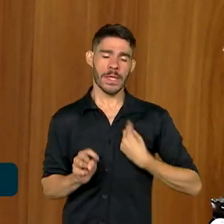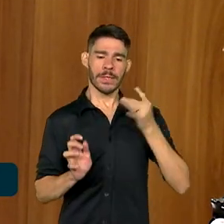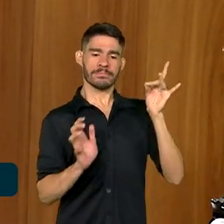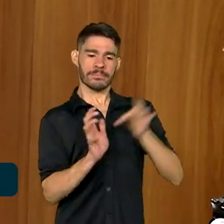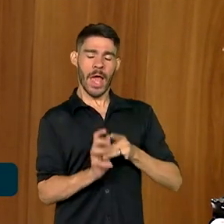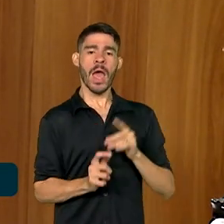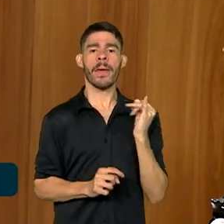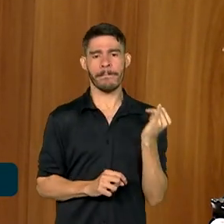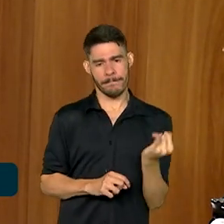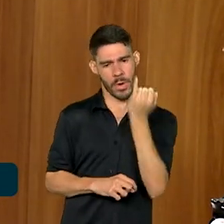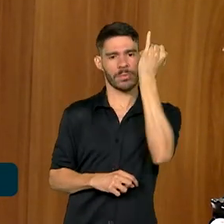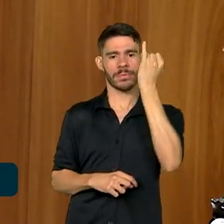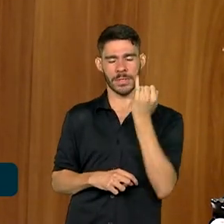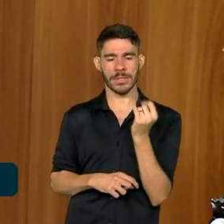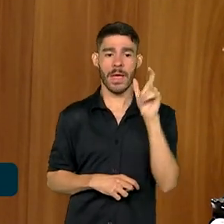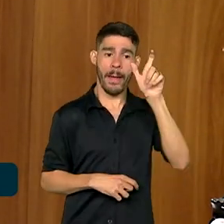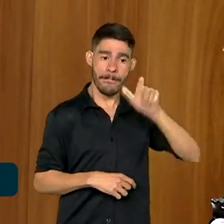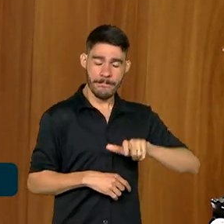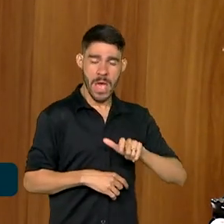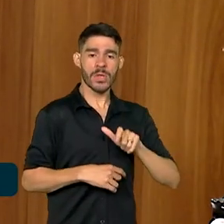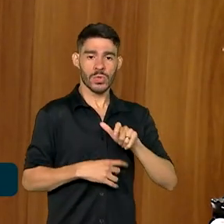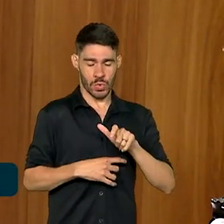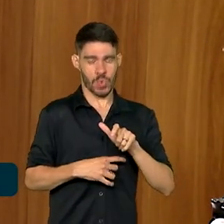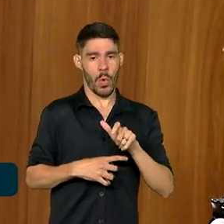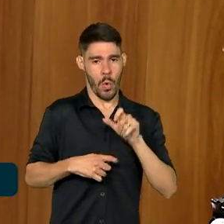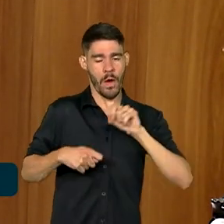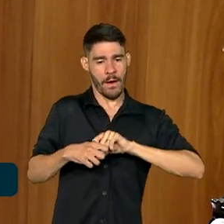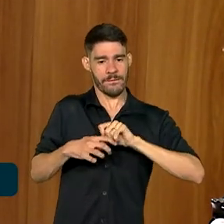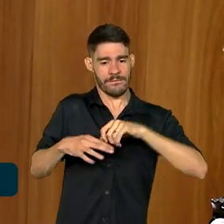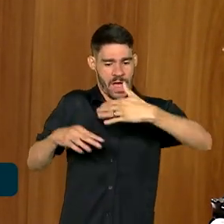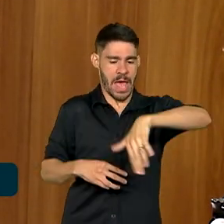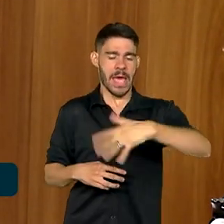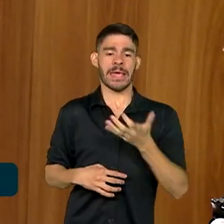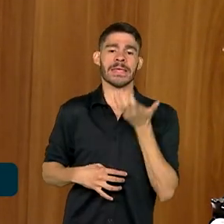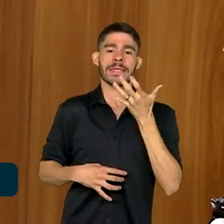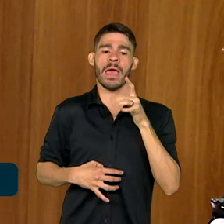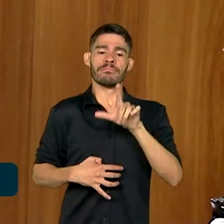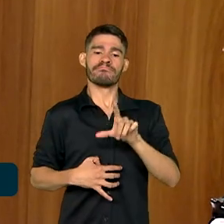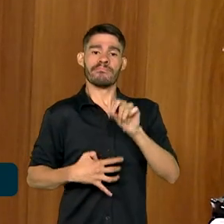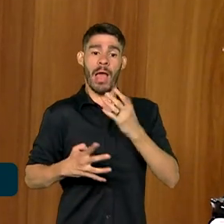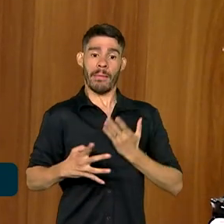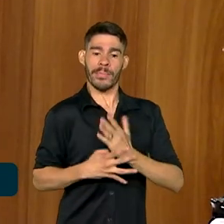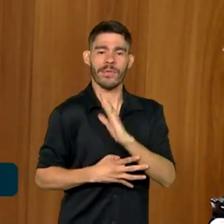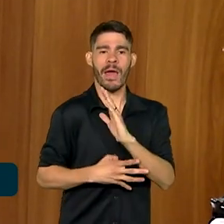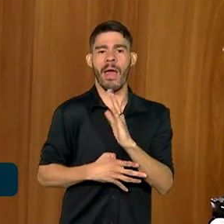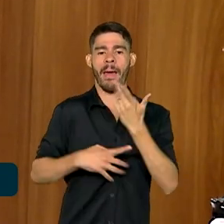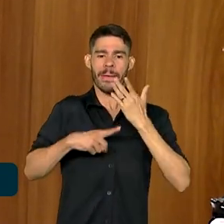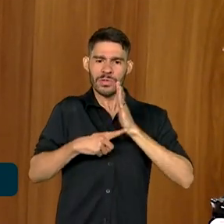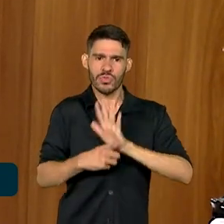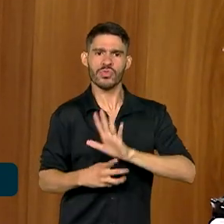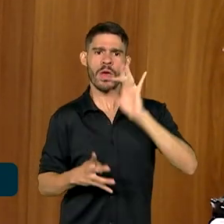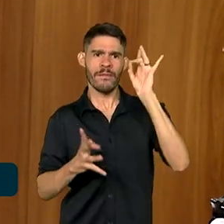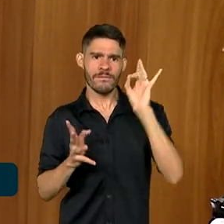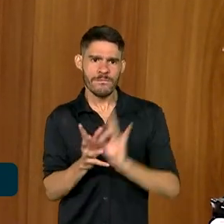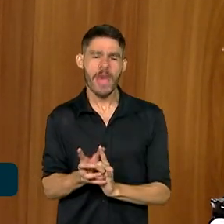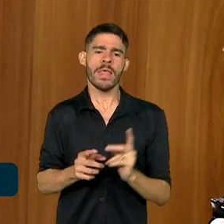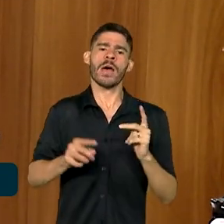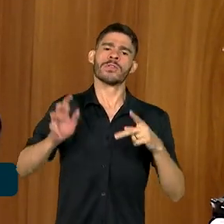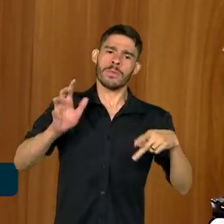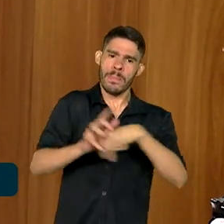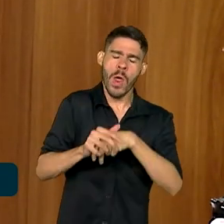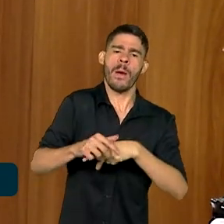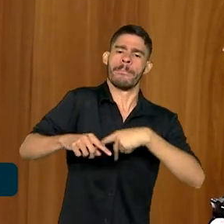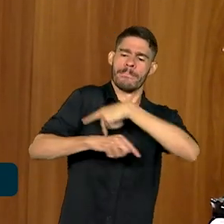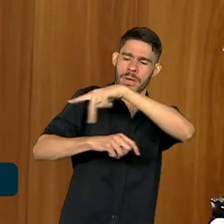Isso daí é importante para que o candidato... Nós estamos querendo selecionar candidatos que possam contribuir verdadeiramente com o nosso país